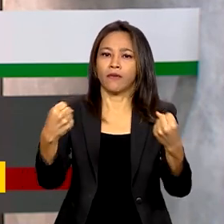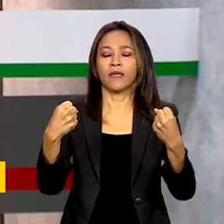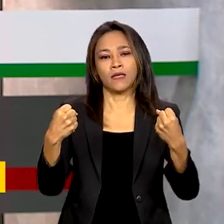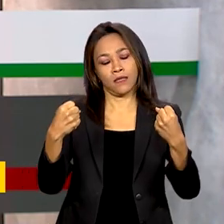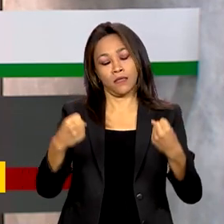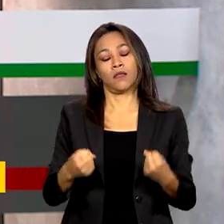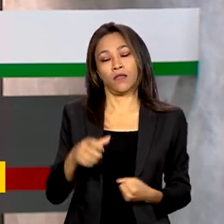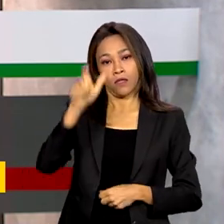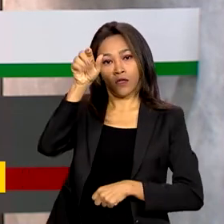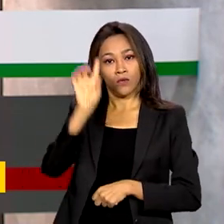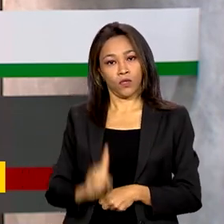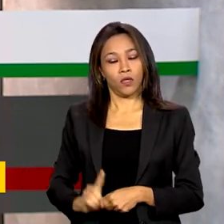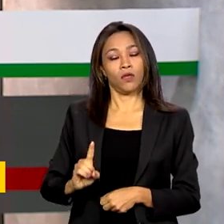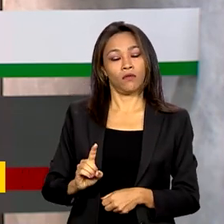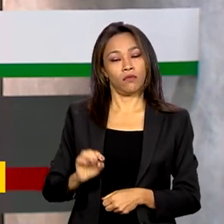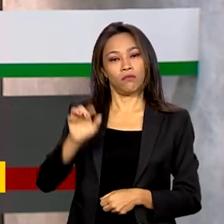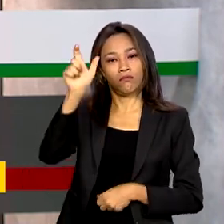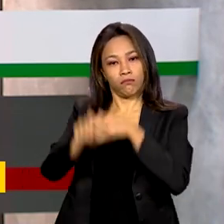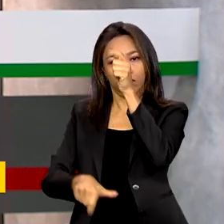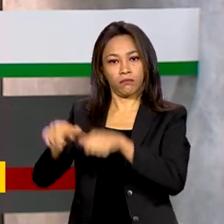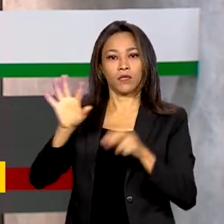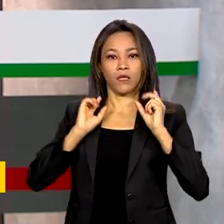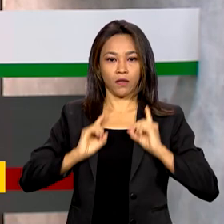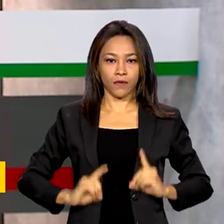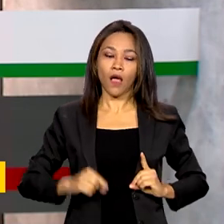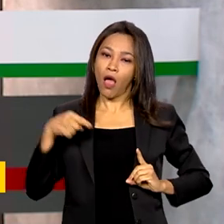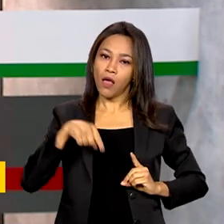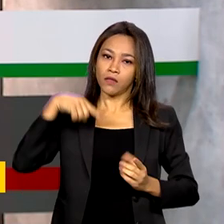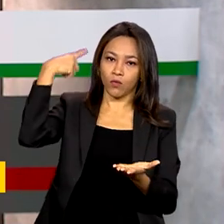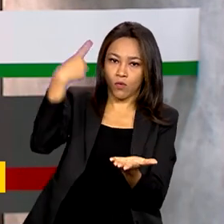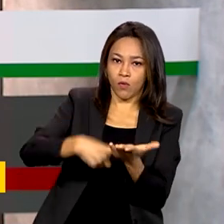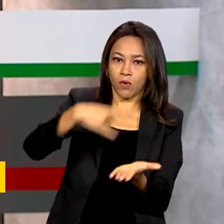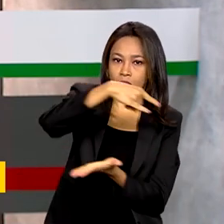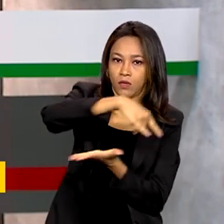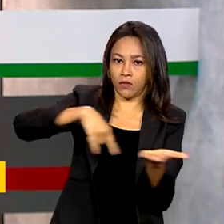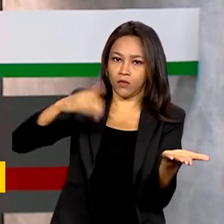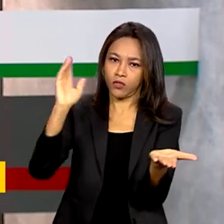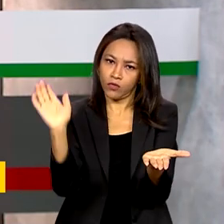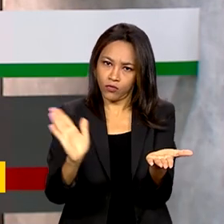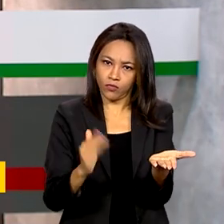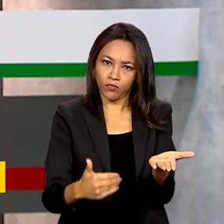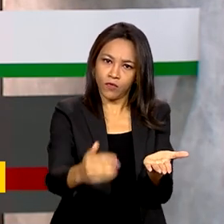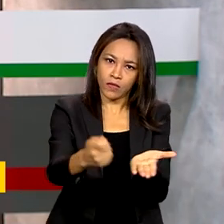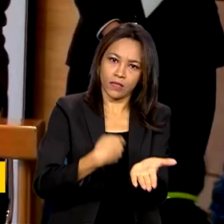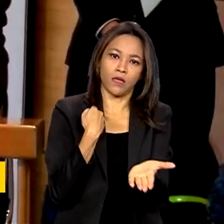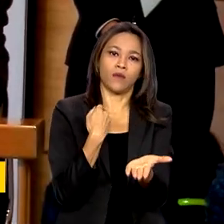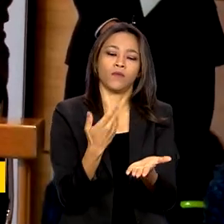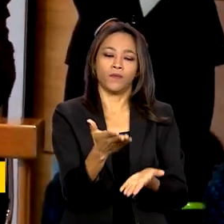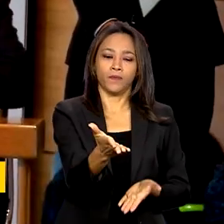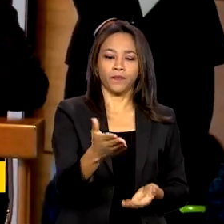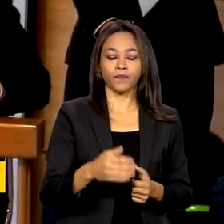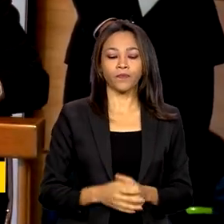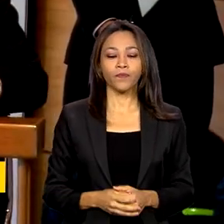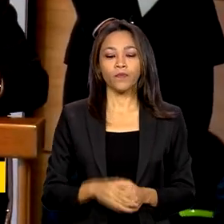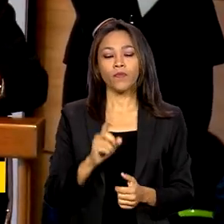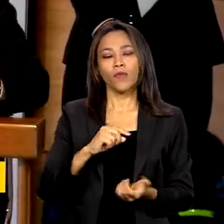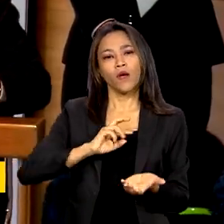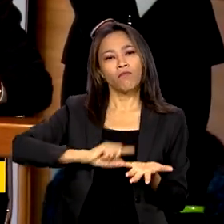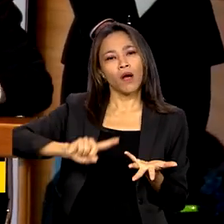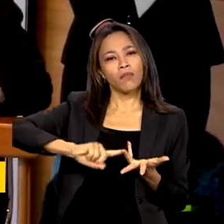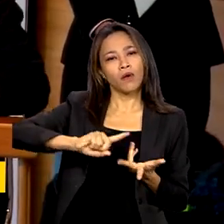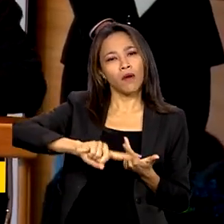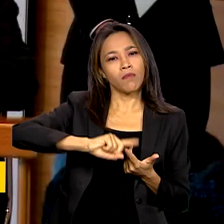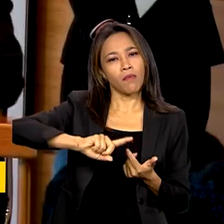com deficiência. Esses são alguns dos acordos assinados na Cúpula Brasil-Portugal. Entre os acordos